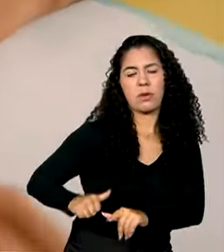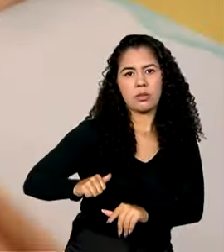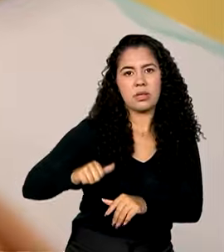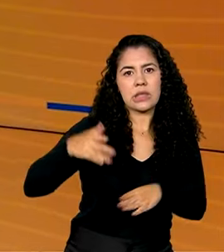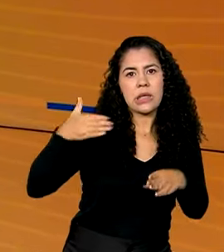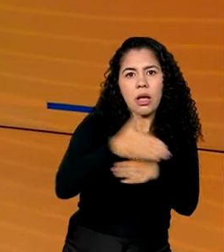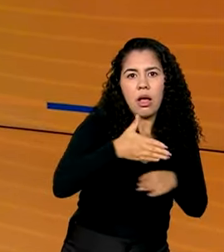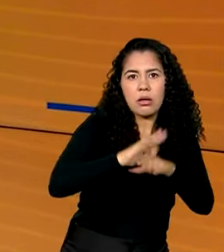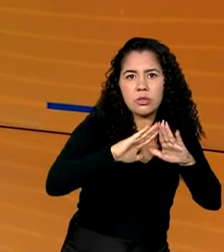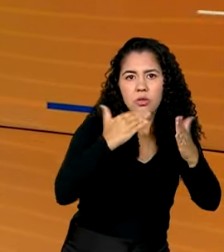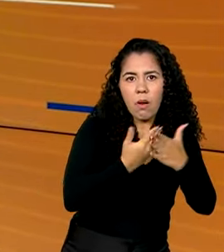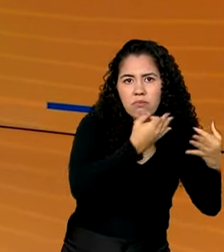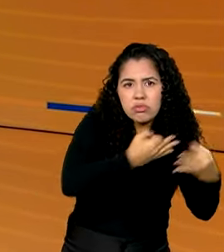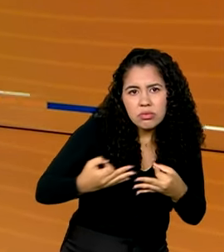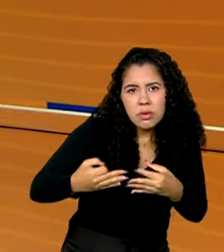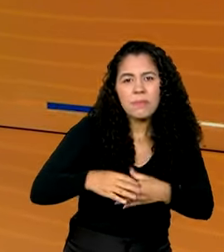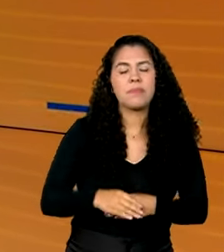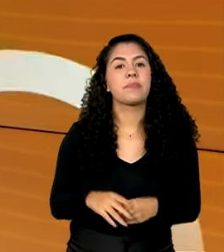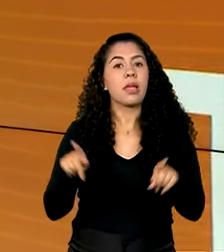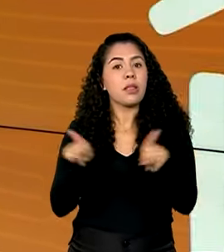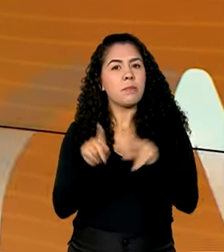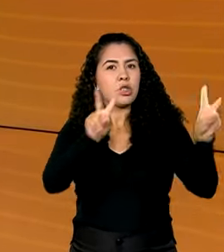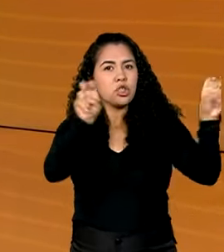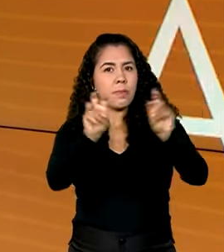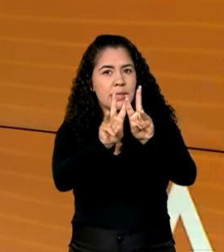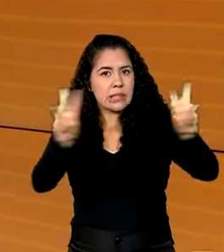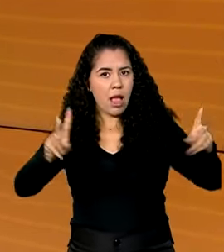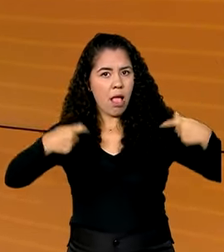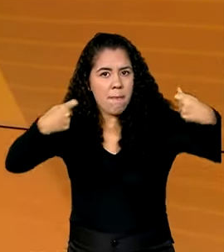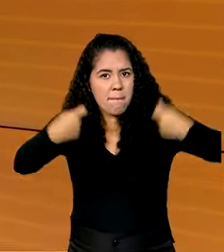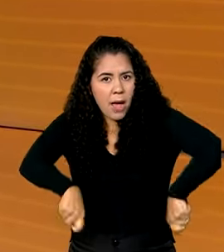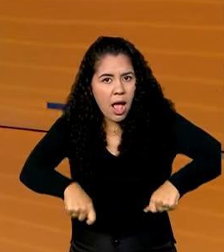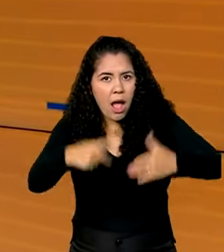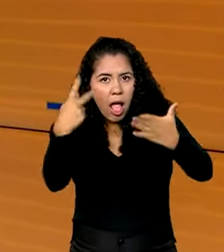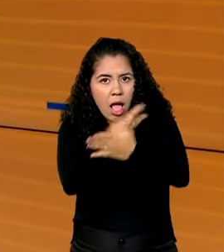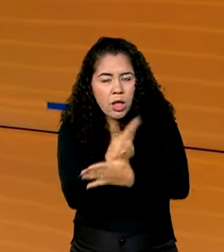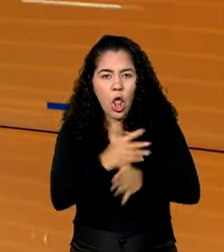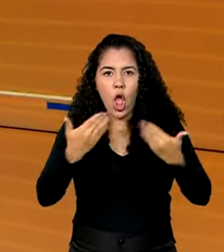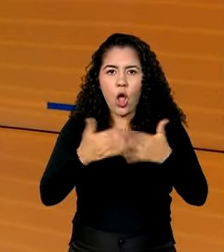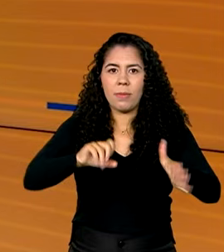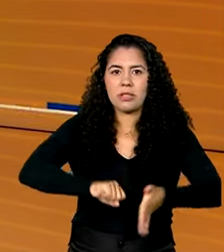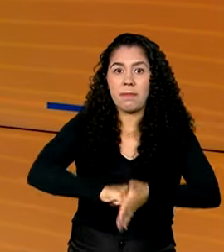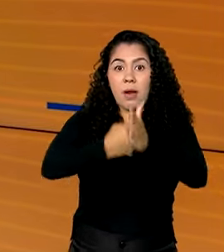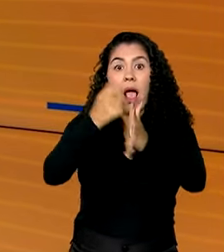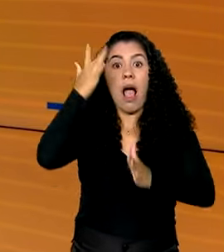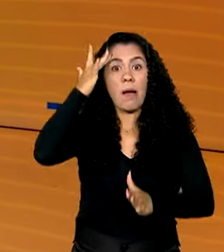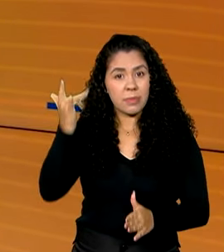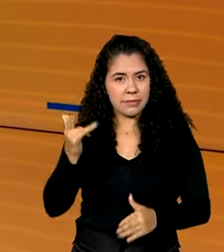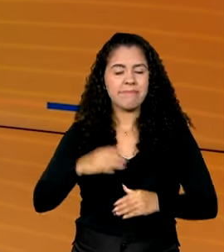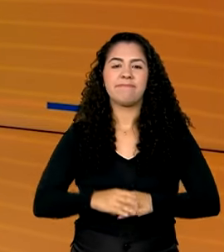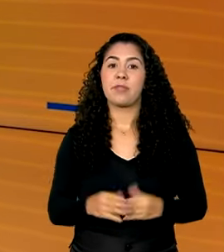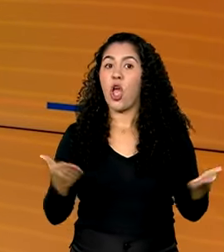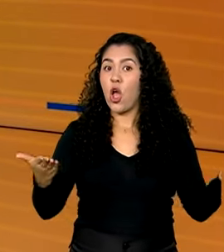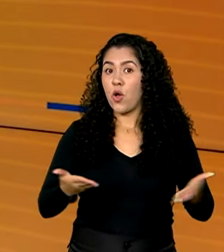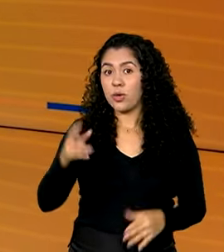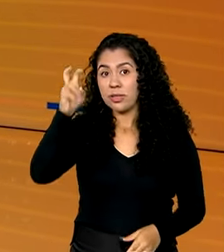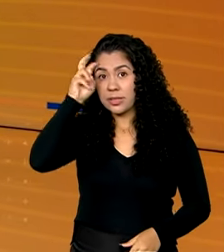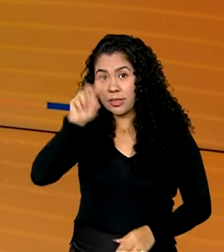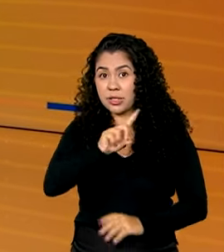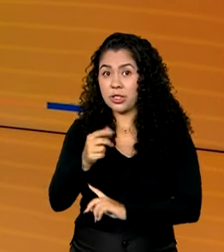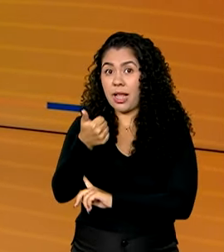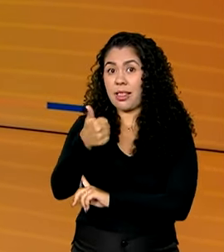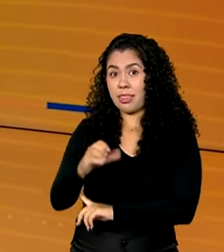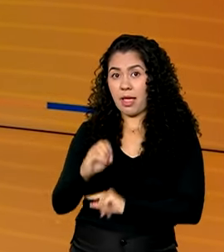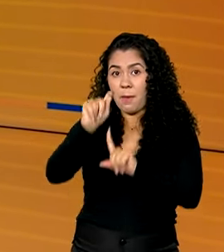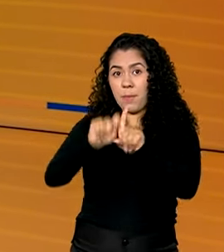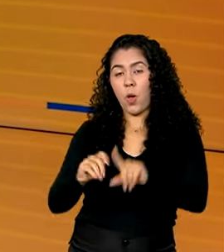frequência escolar. E sites de apostas irregulares começam a ser bloqueados a partir de amanhã. Quinta-feira, 10 de